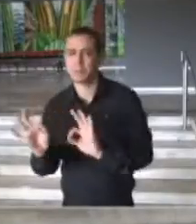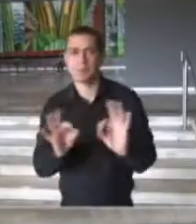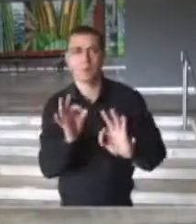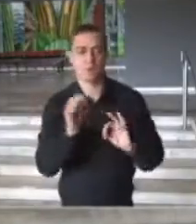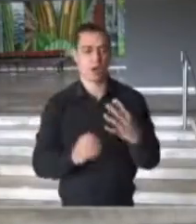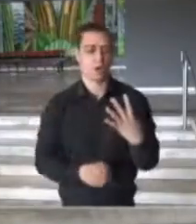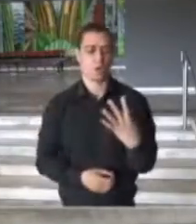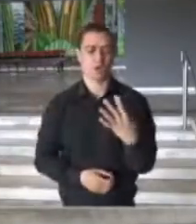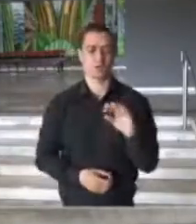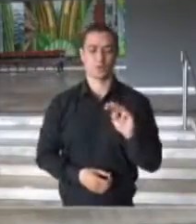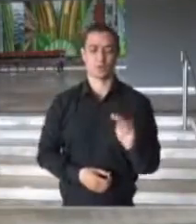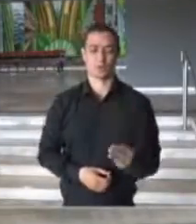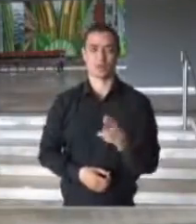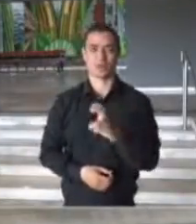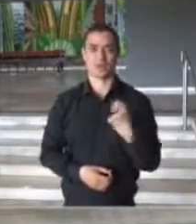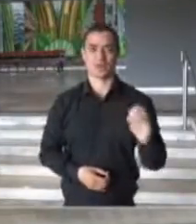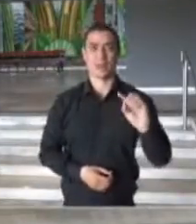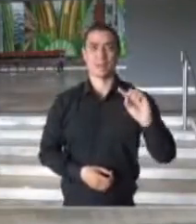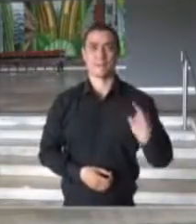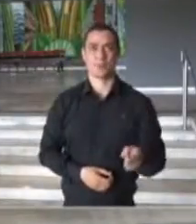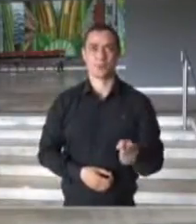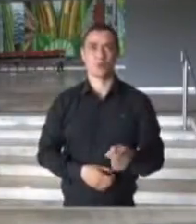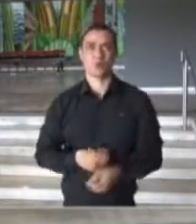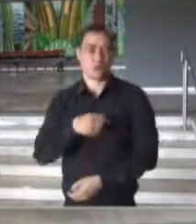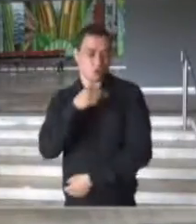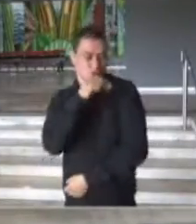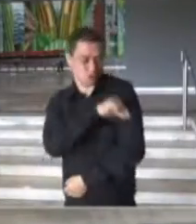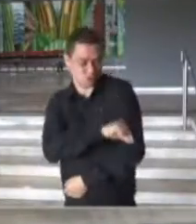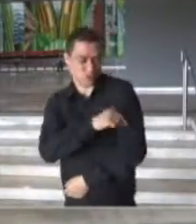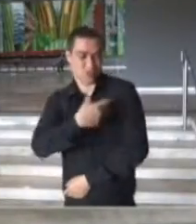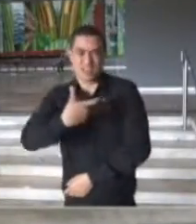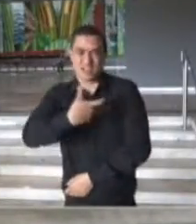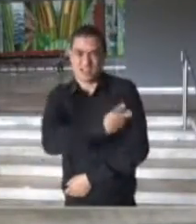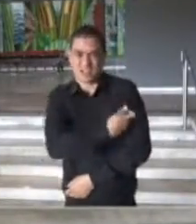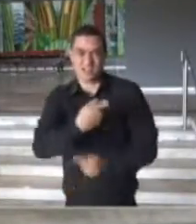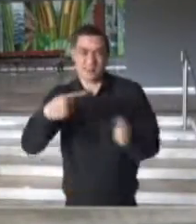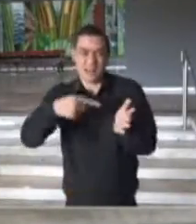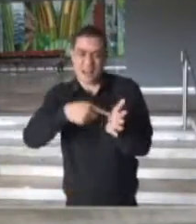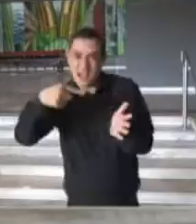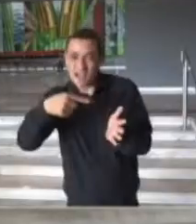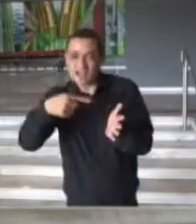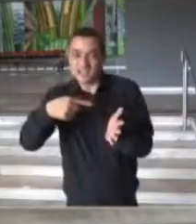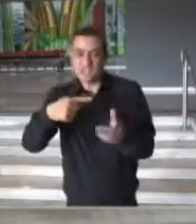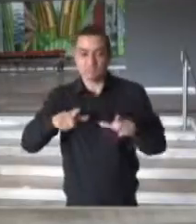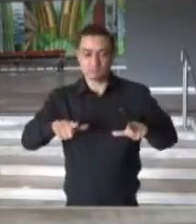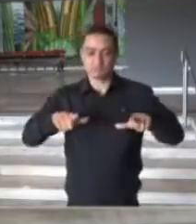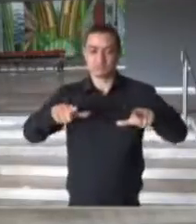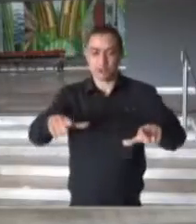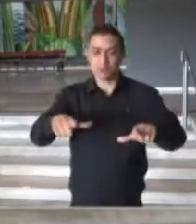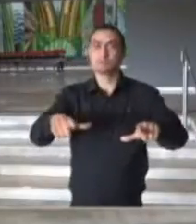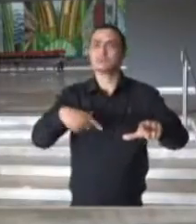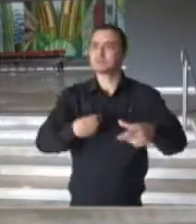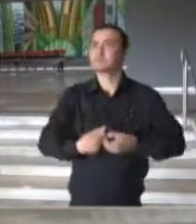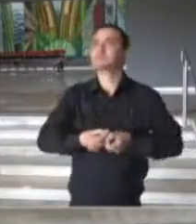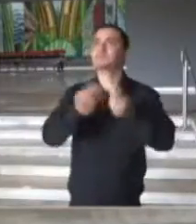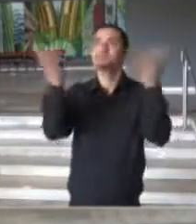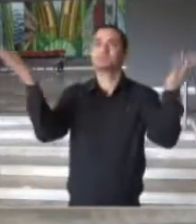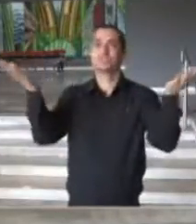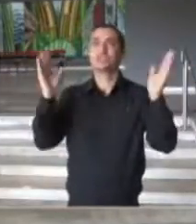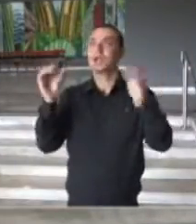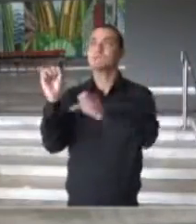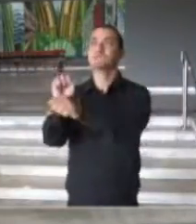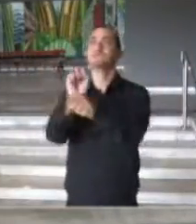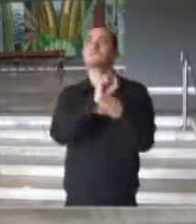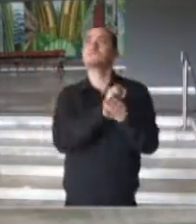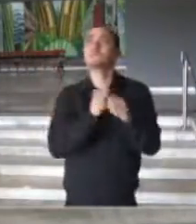e meio de seringas e agulhas já foram distribuídas, as carteiras vacinais, que também já foi apresentado, já foram distribuídas, e nós